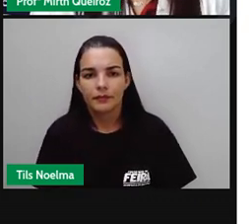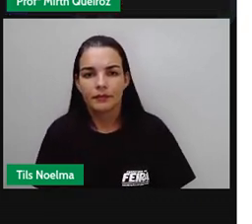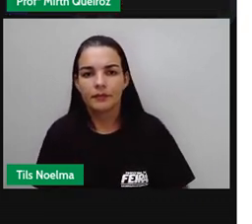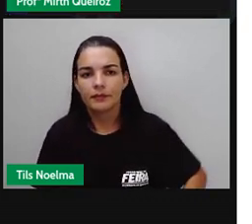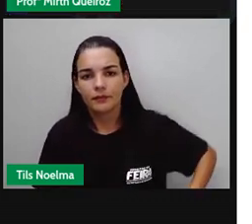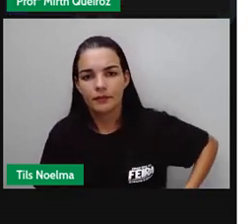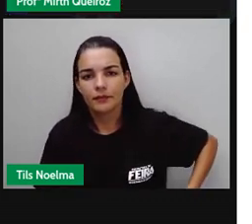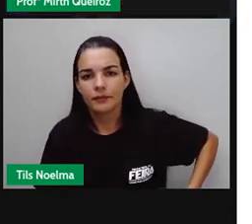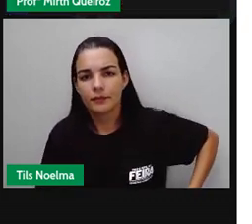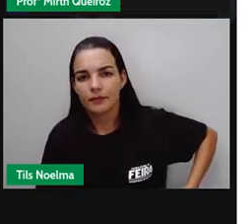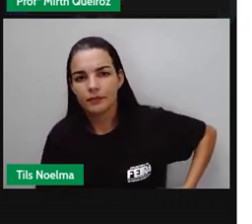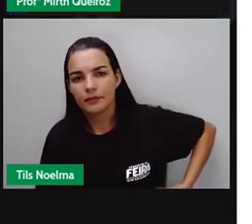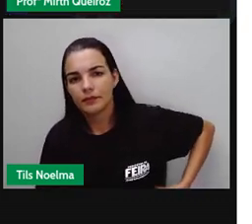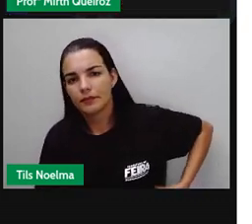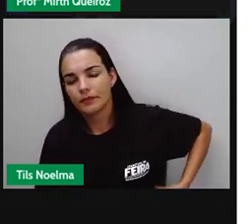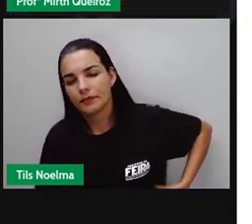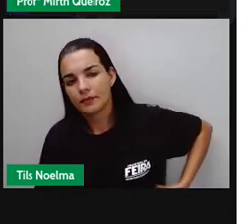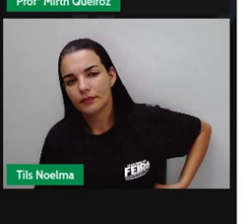Smile and learn